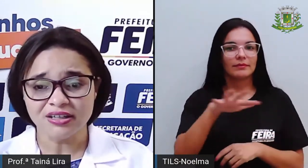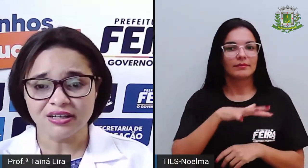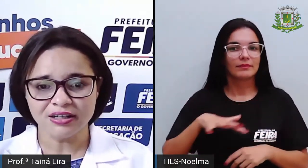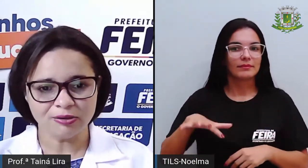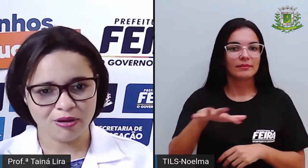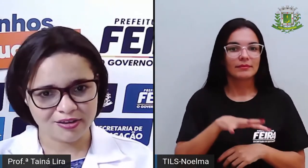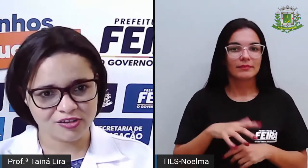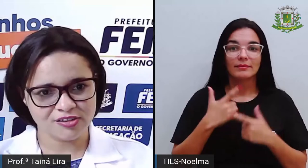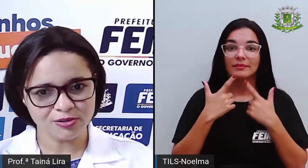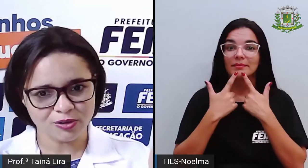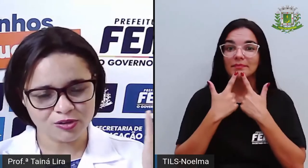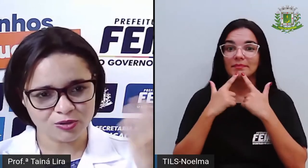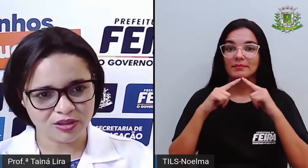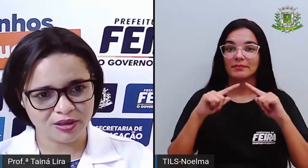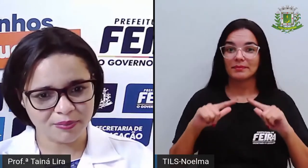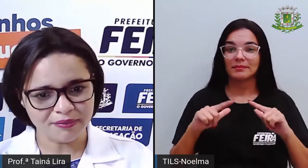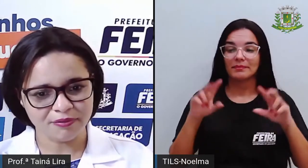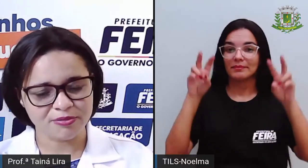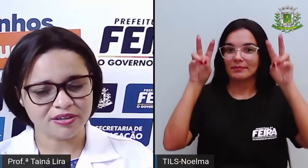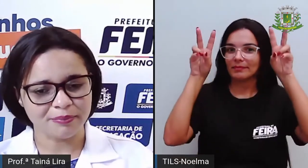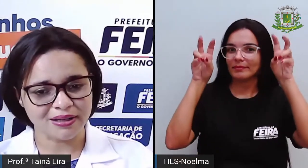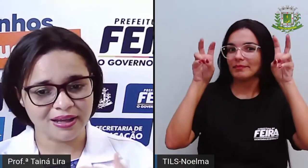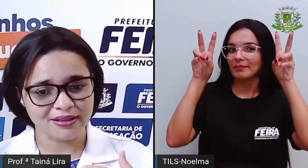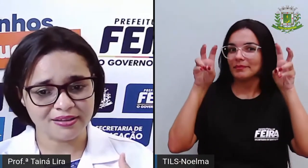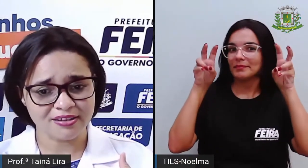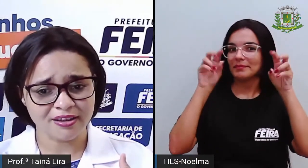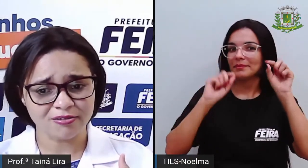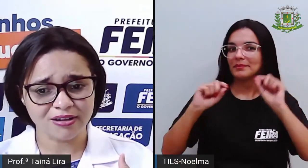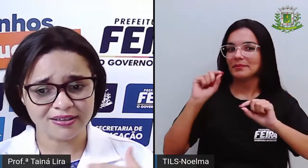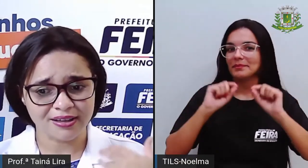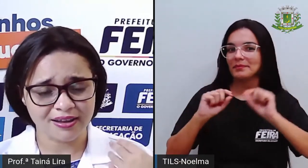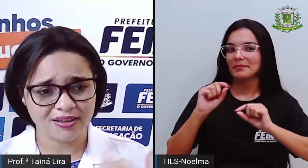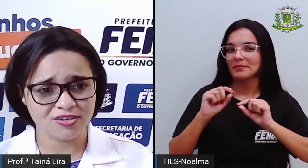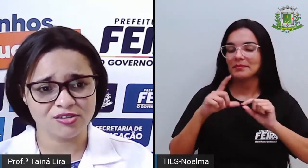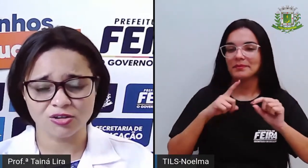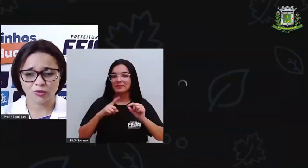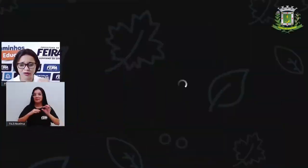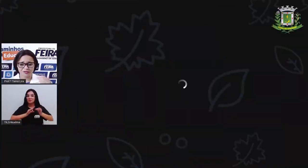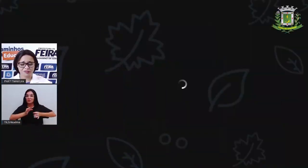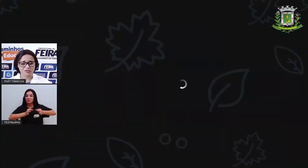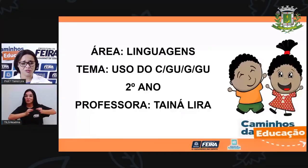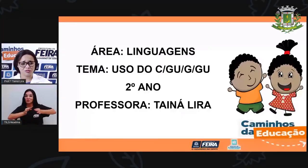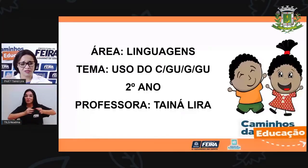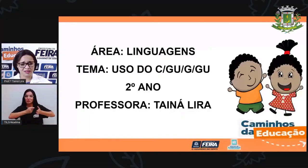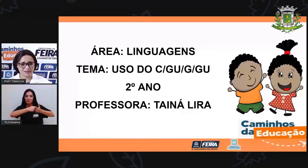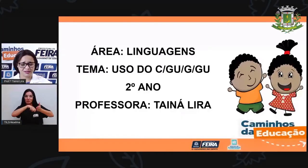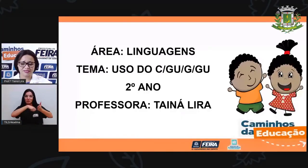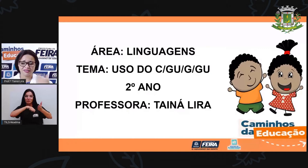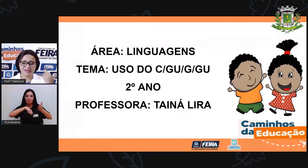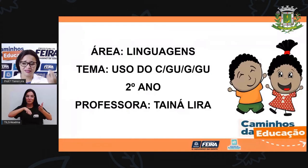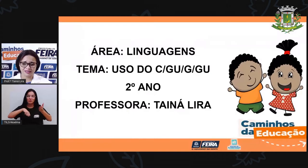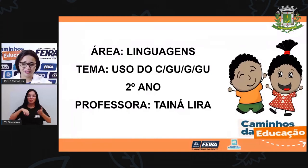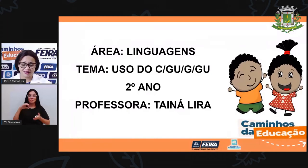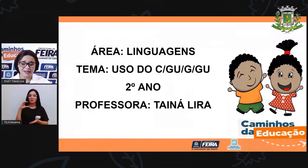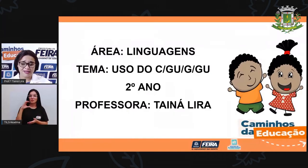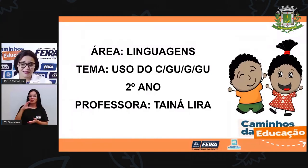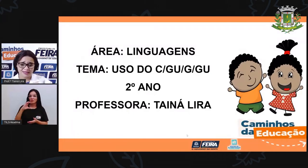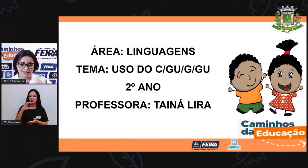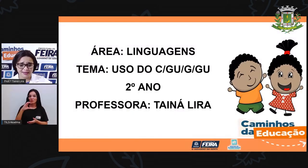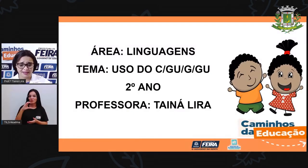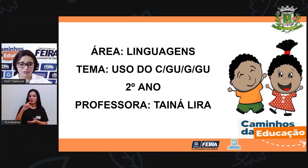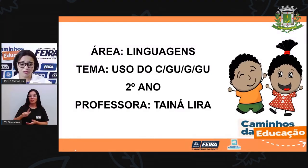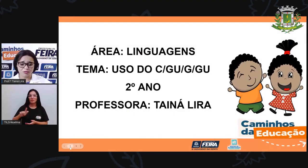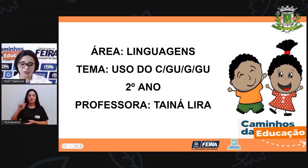de linguagens e o nosso tema, vamos trabalhar aí as regularidades ortográficas da letra C, da letra